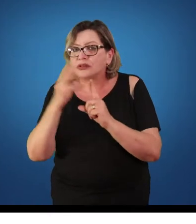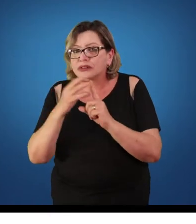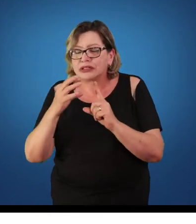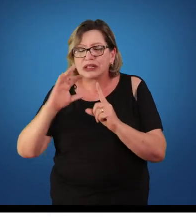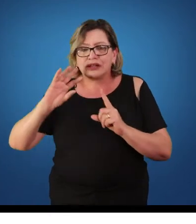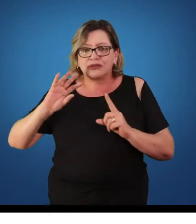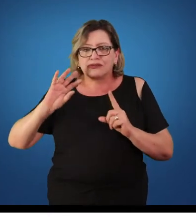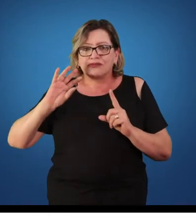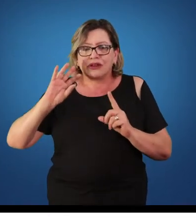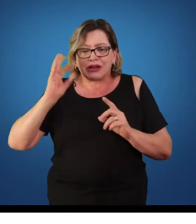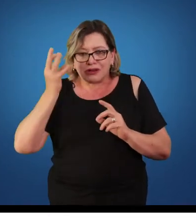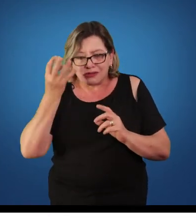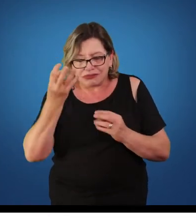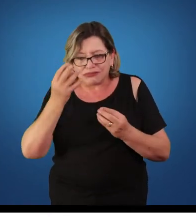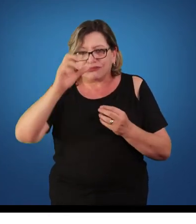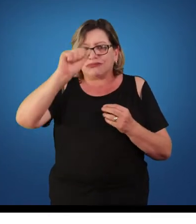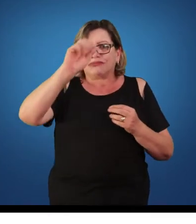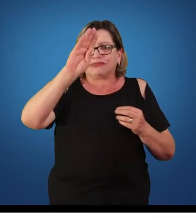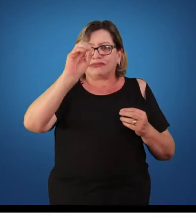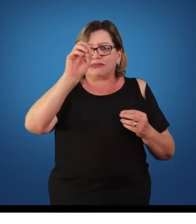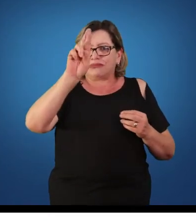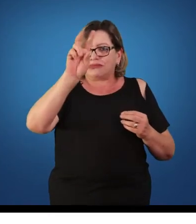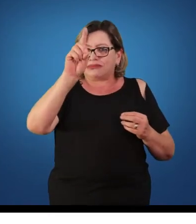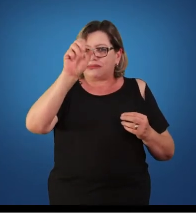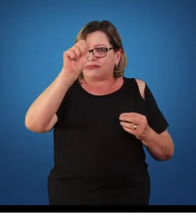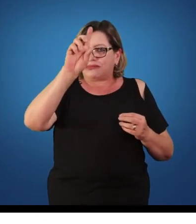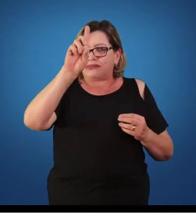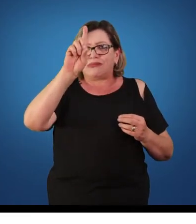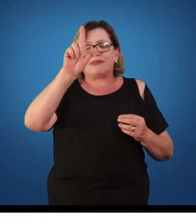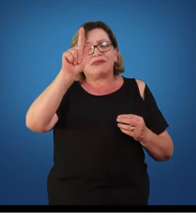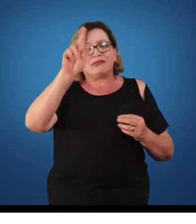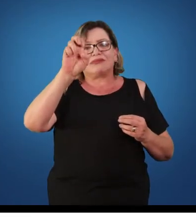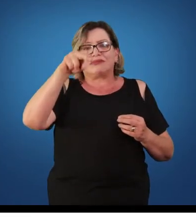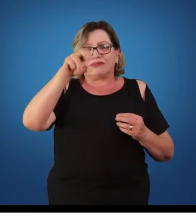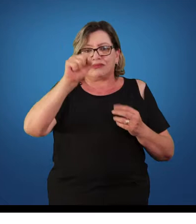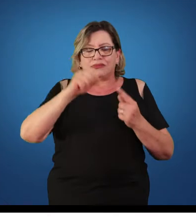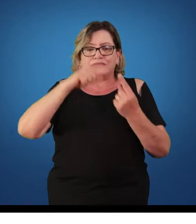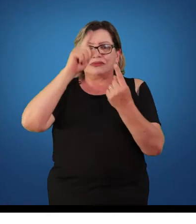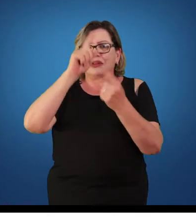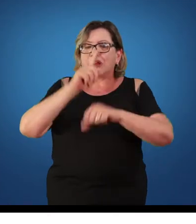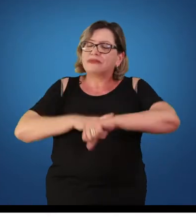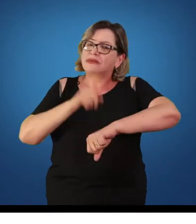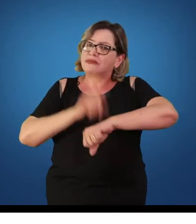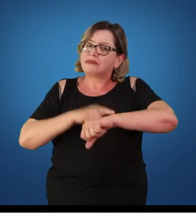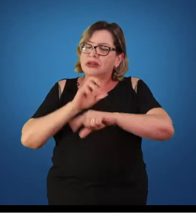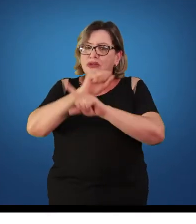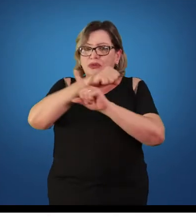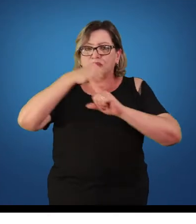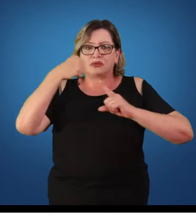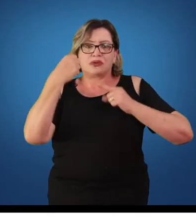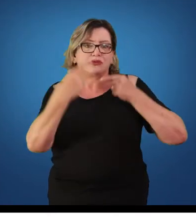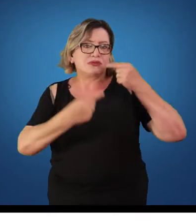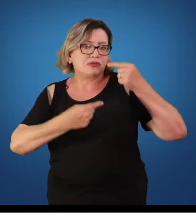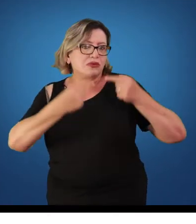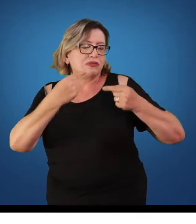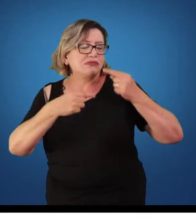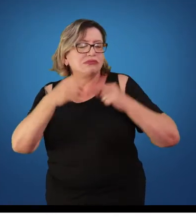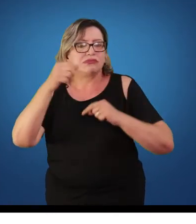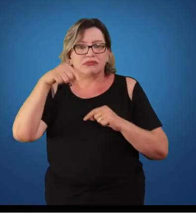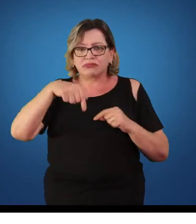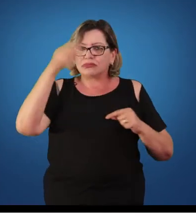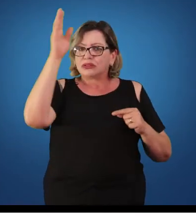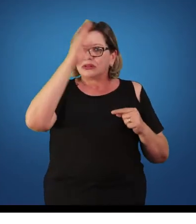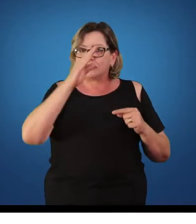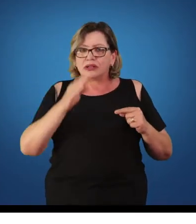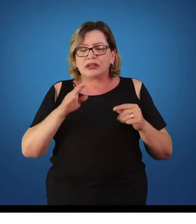sociopolítico da sociedade brasileira e o processo de redemocratização do país, bem como